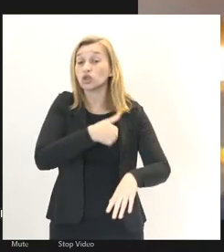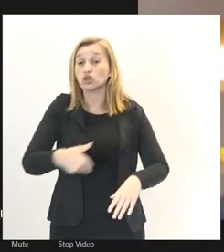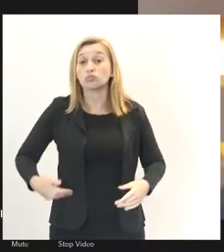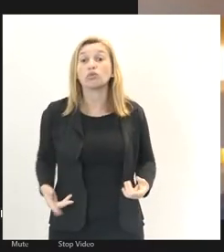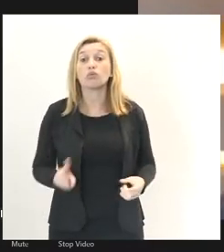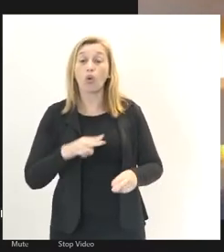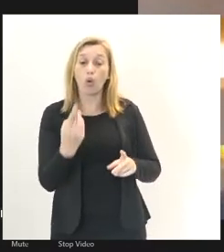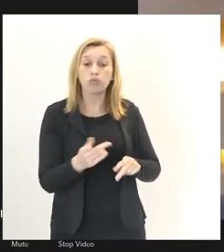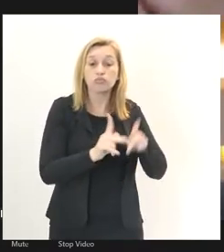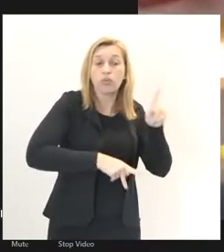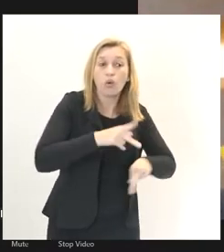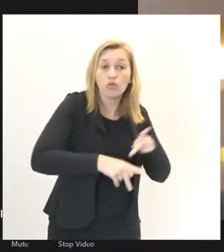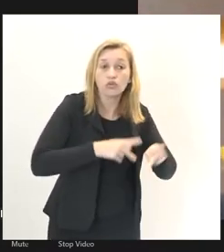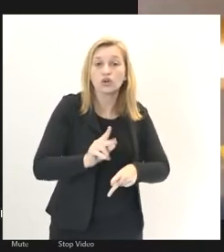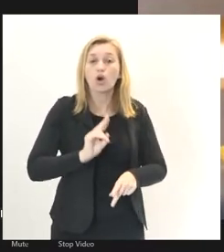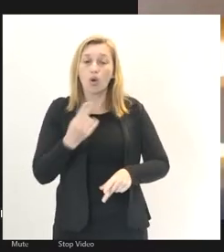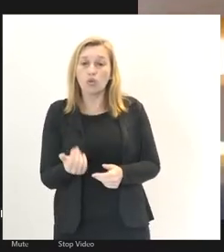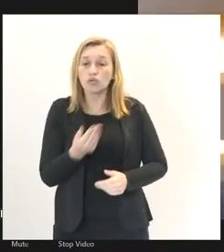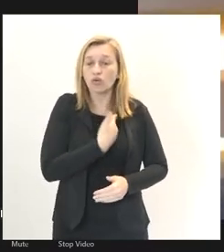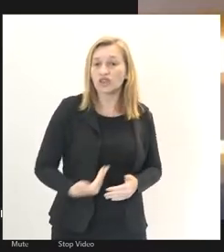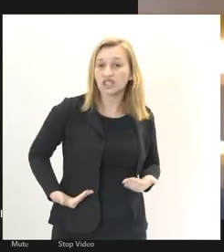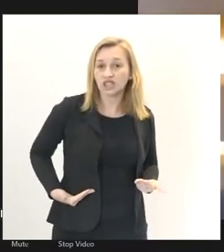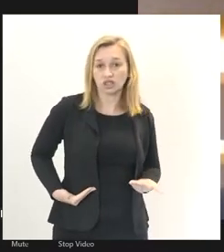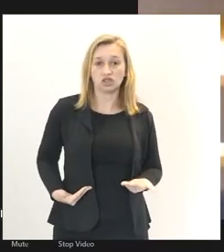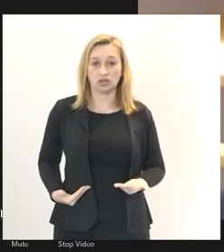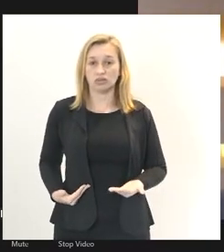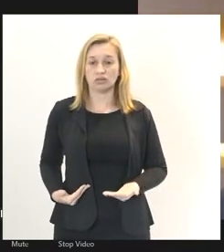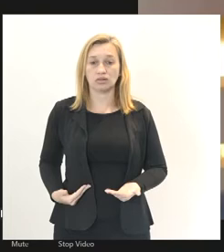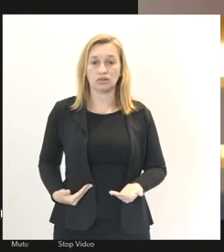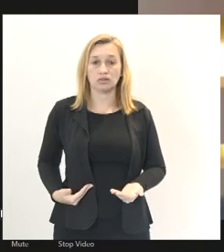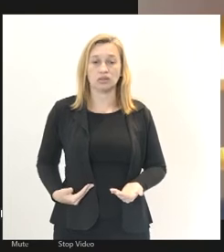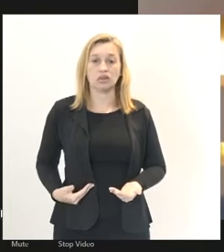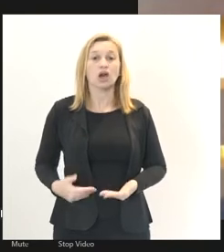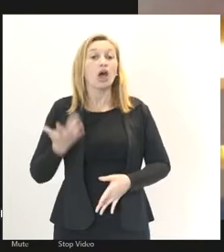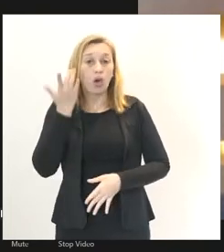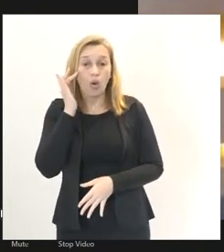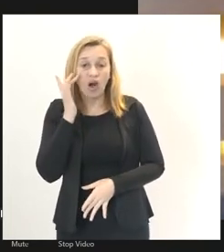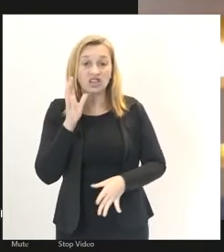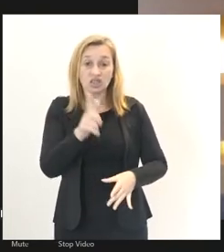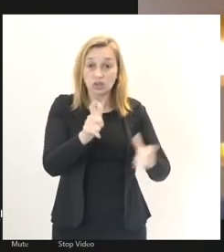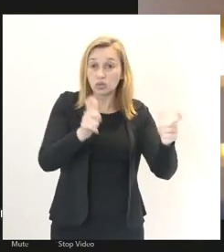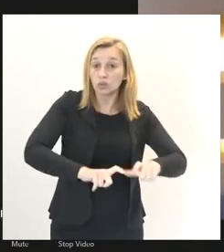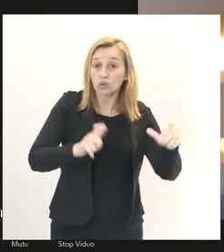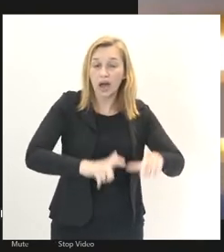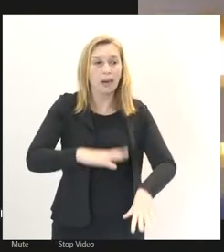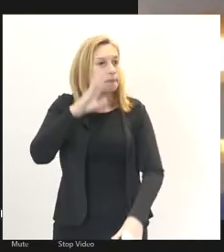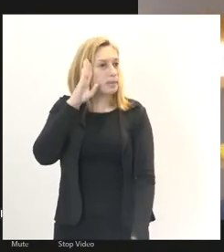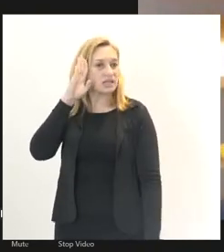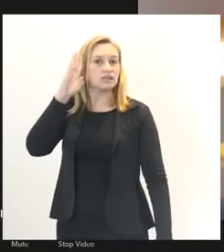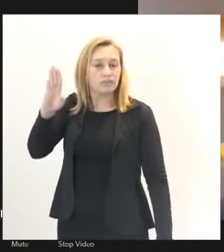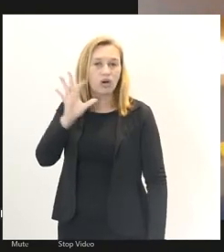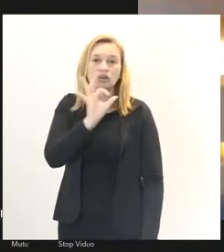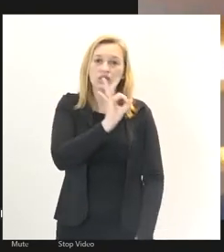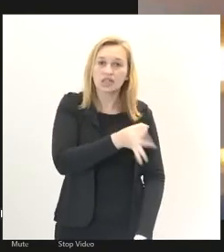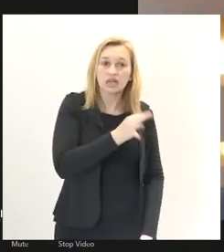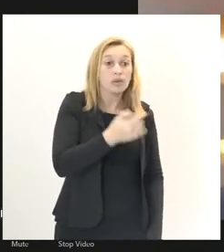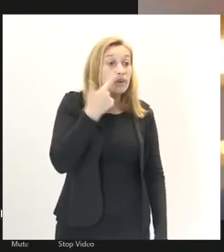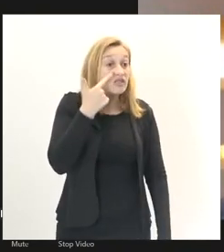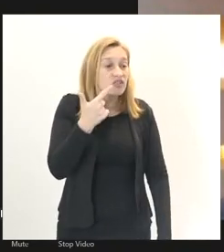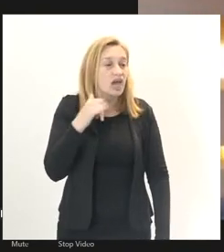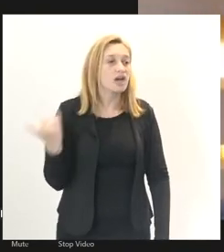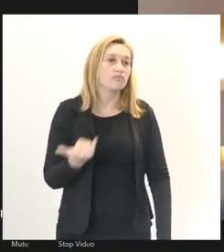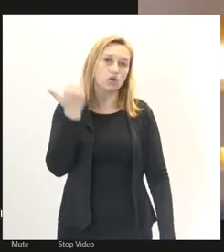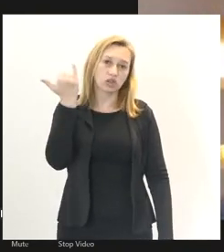população, sejamos governantes, e eu acho esse espaço um espaço fundamental exatamente para a gente ver a